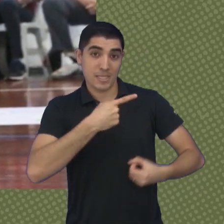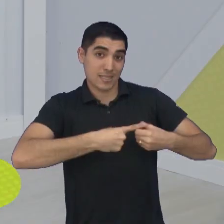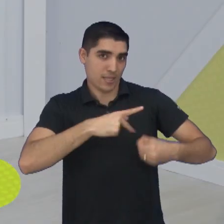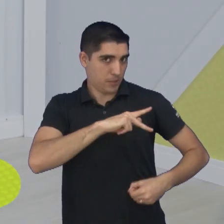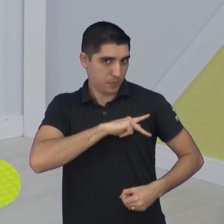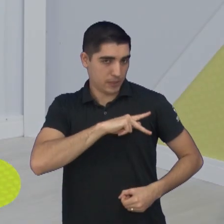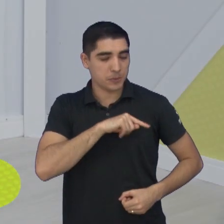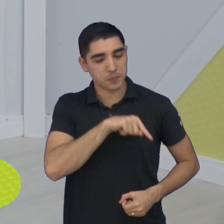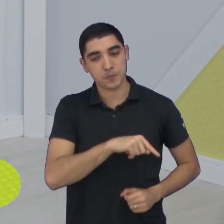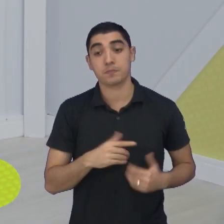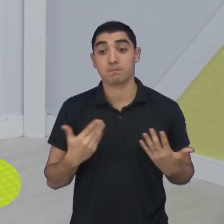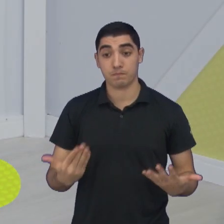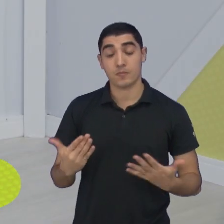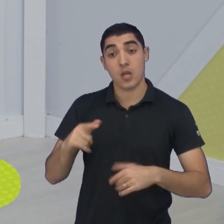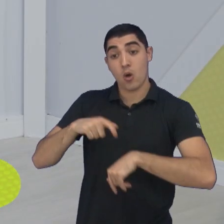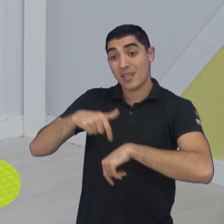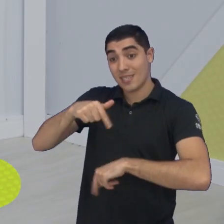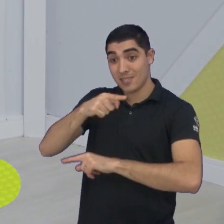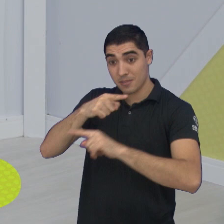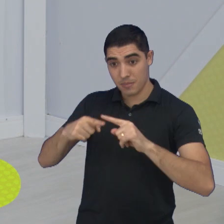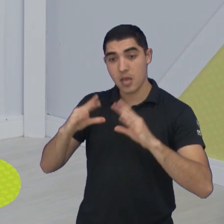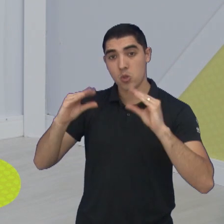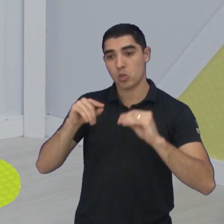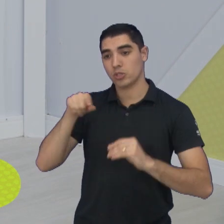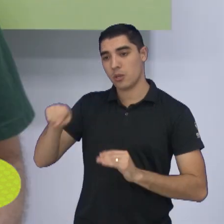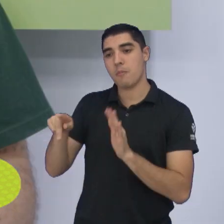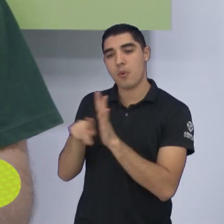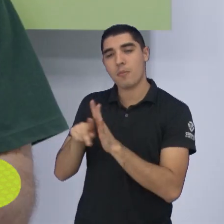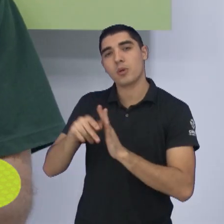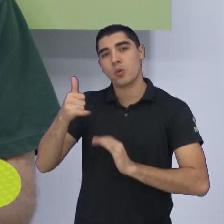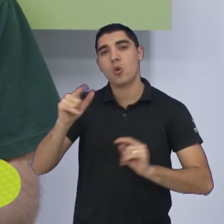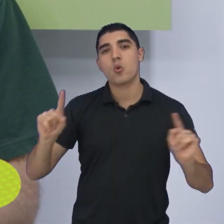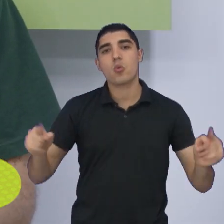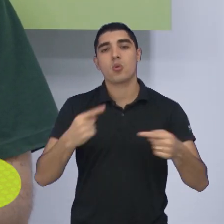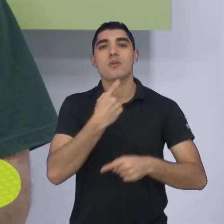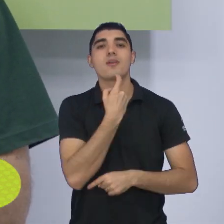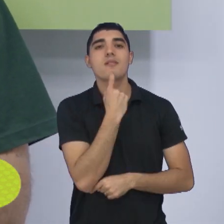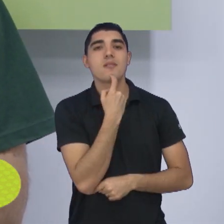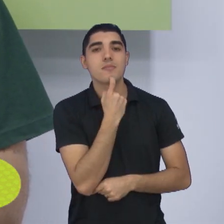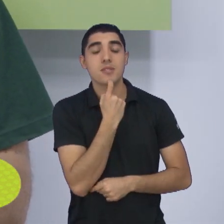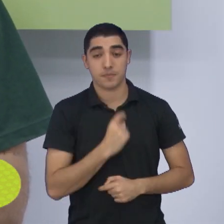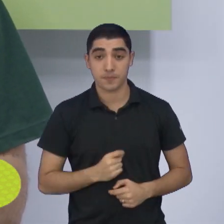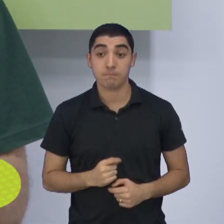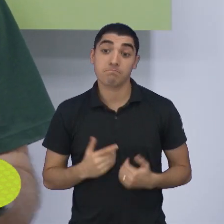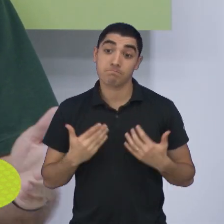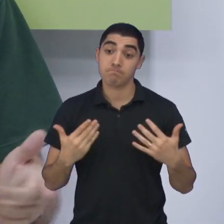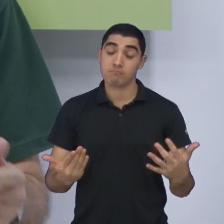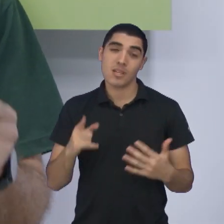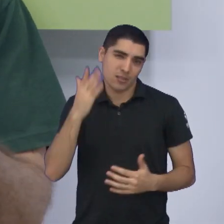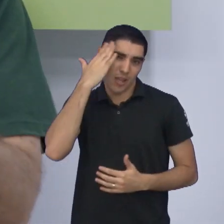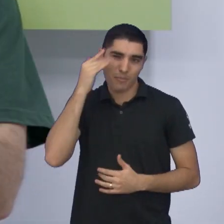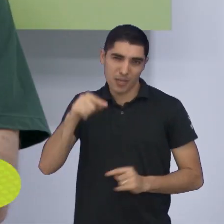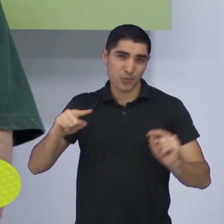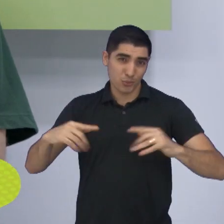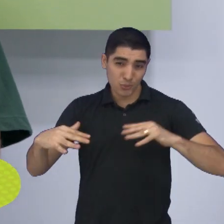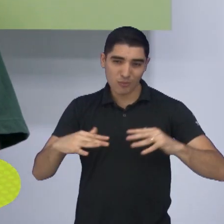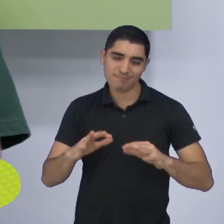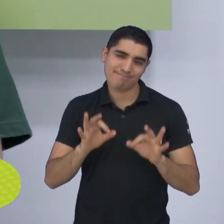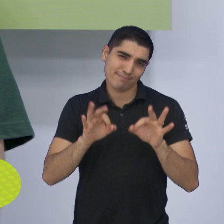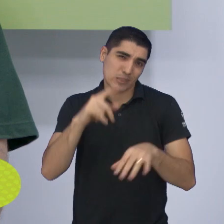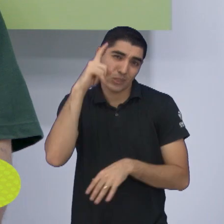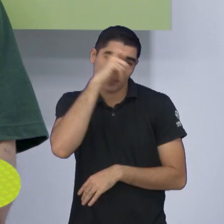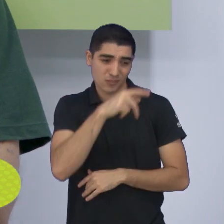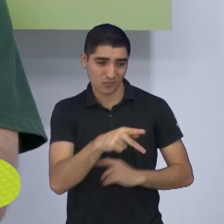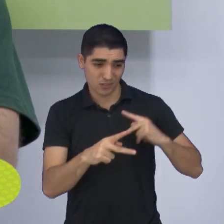-feira, 7h30 da noite contra o Campinas, Brunão. É, a gente sabia que era um jogo difícil, né? E ainda fica mais difícil